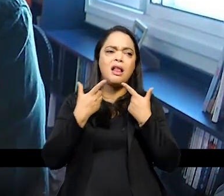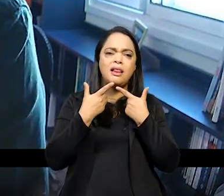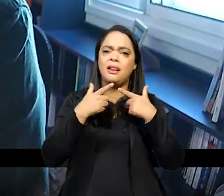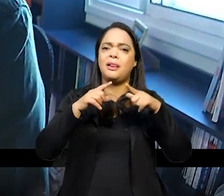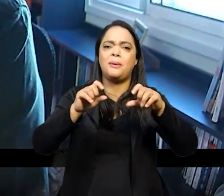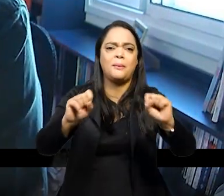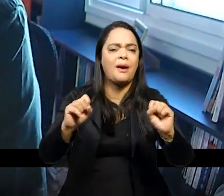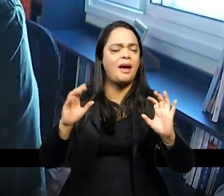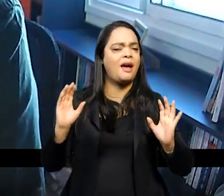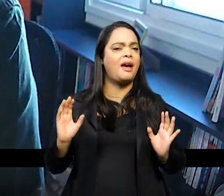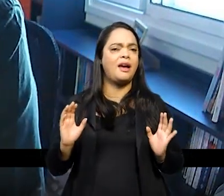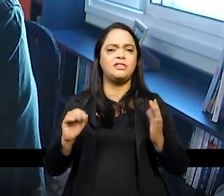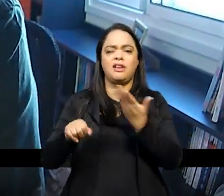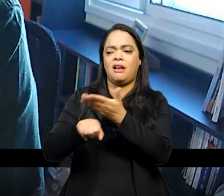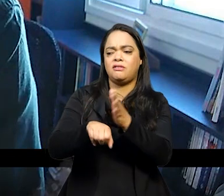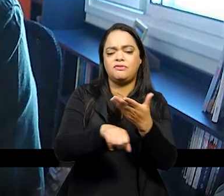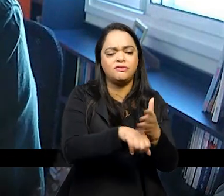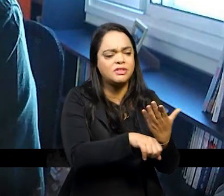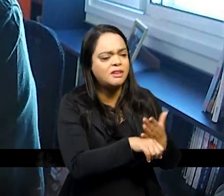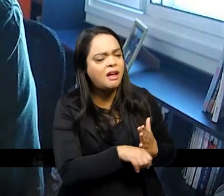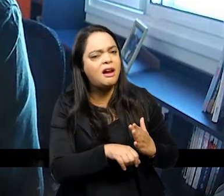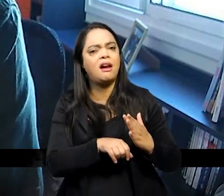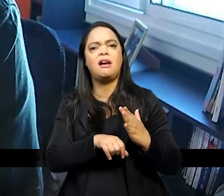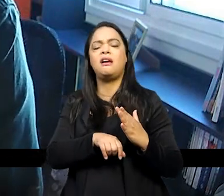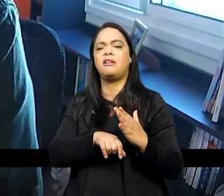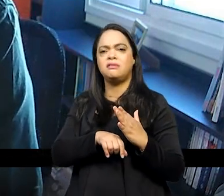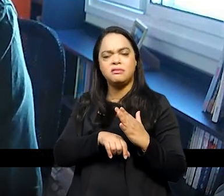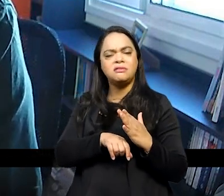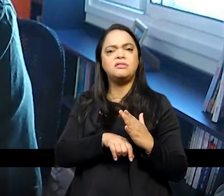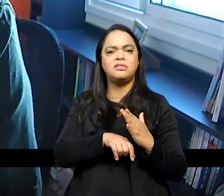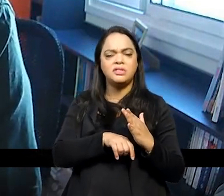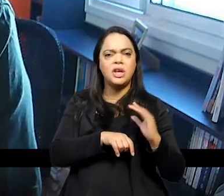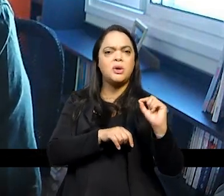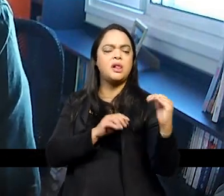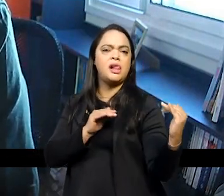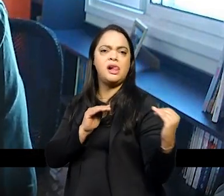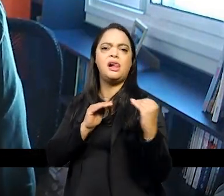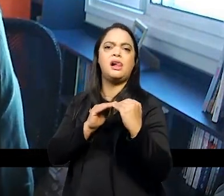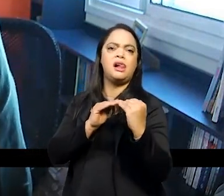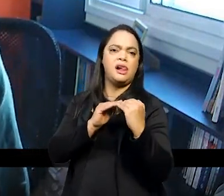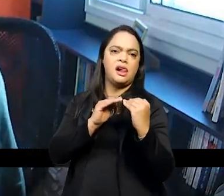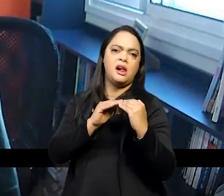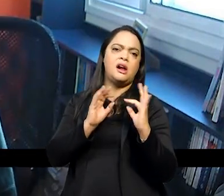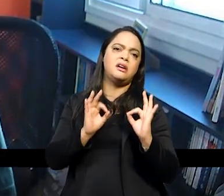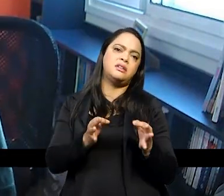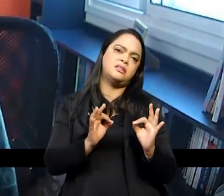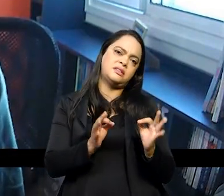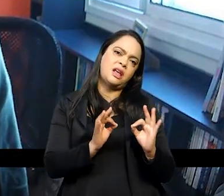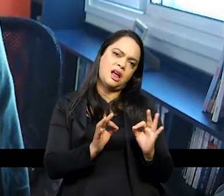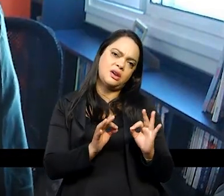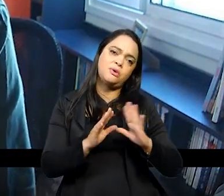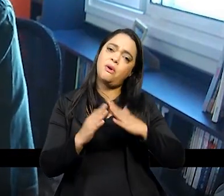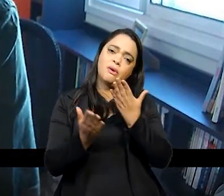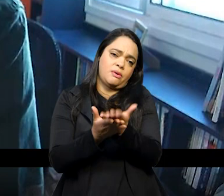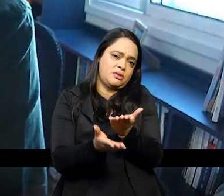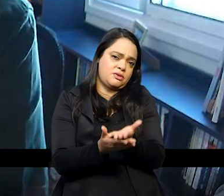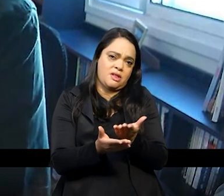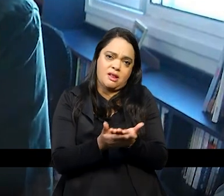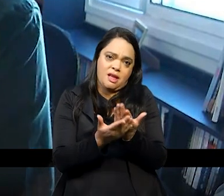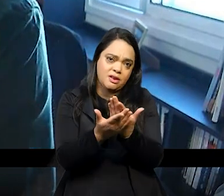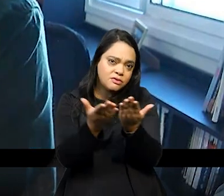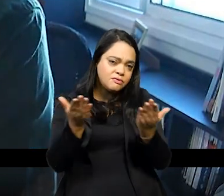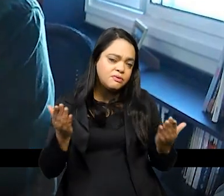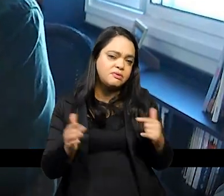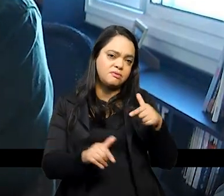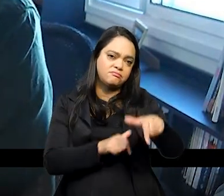pode desenvolver atividades absolutamente condizentes com o nível de escolaridade onde você